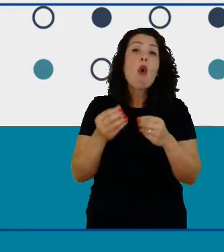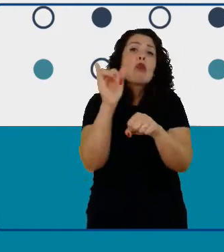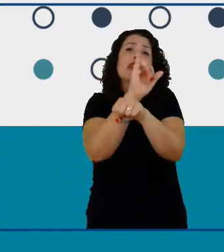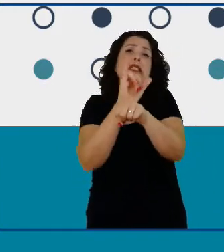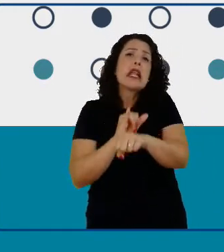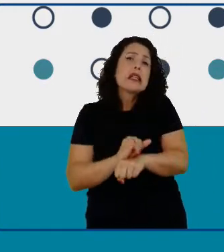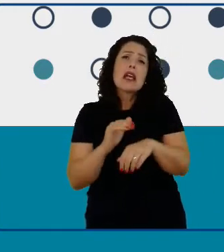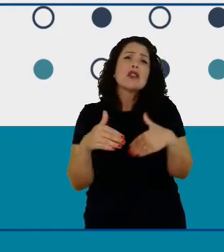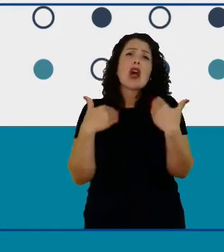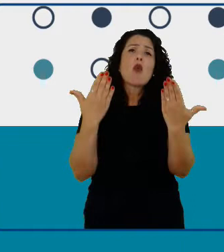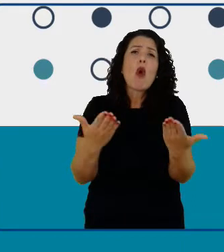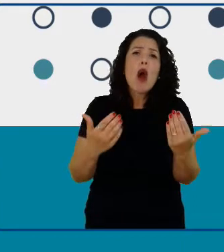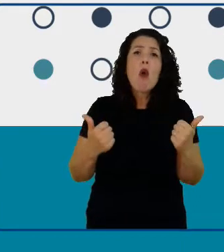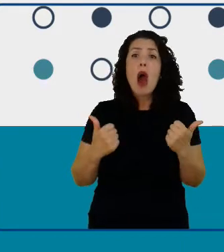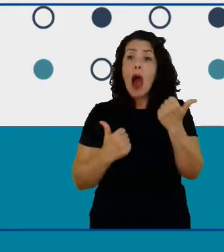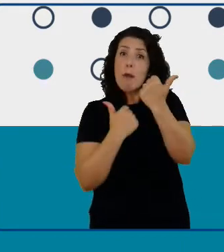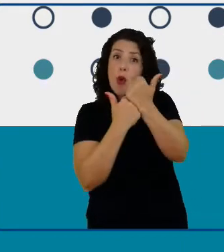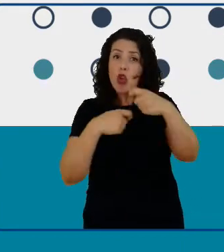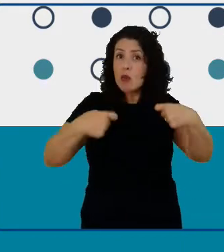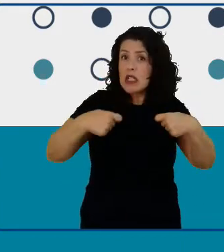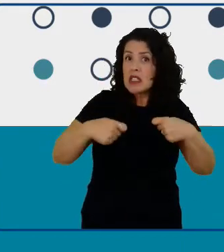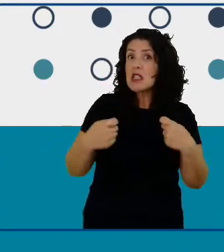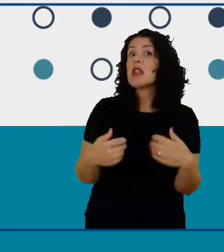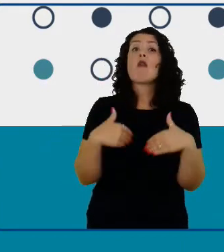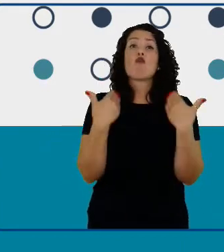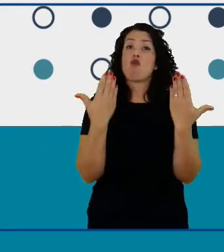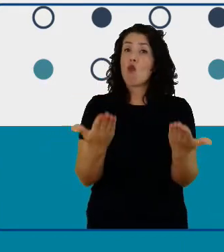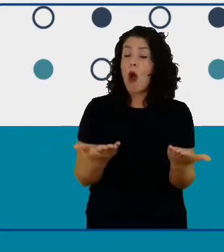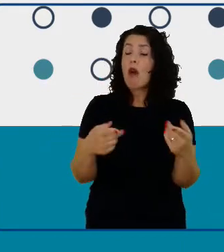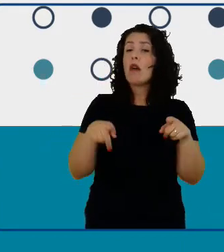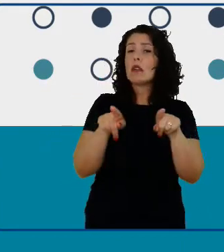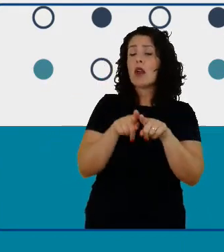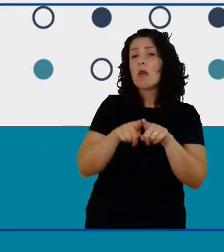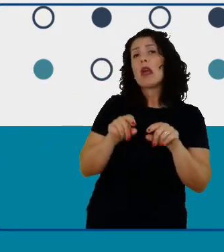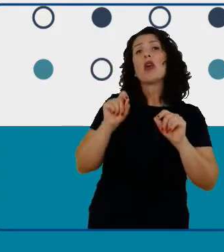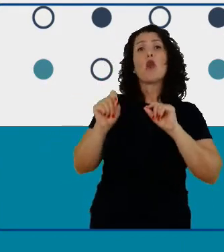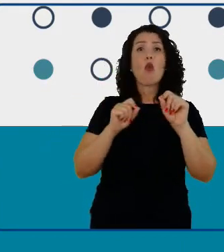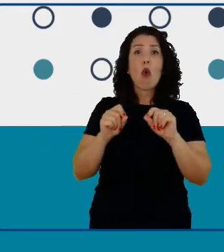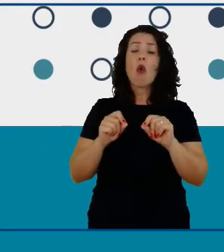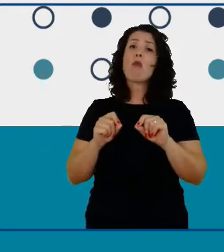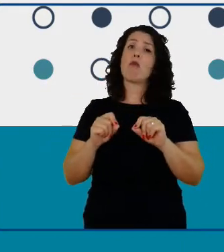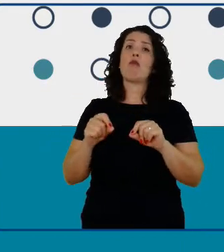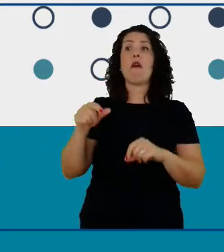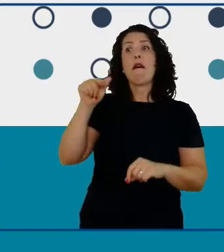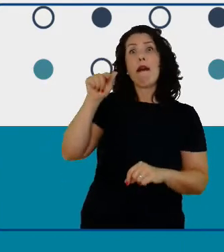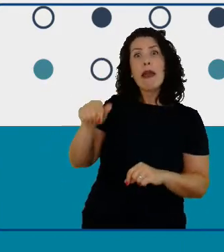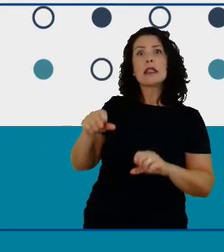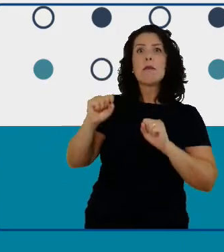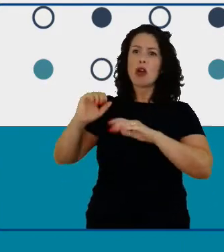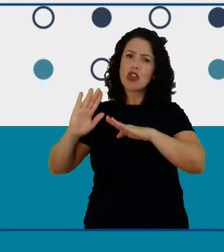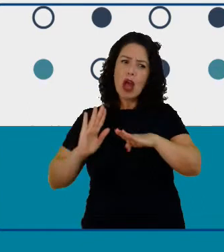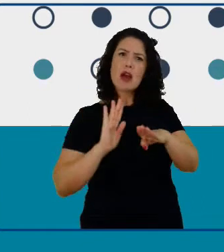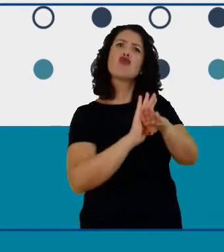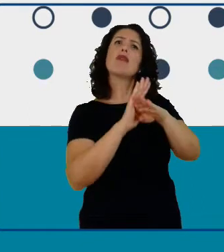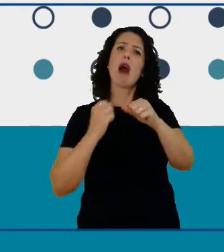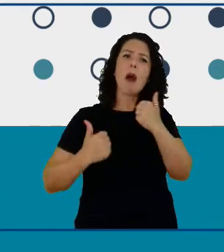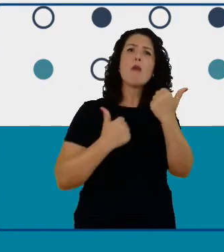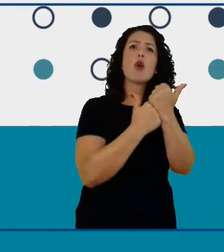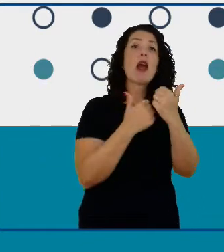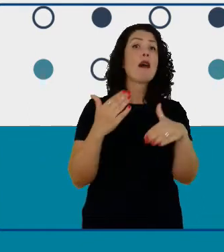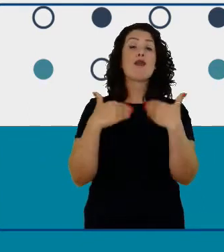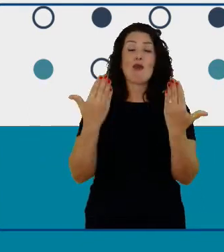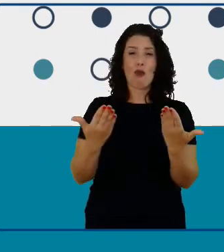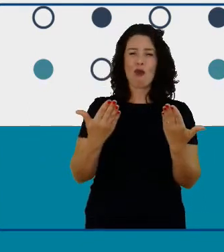eles gostariam de ter que permitiria que esse STEM club pudesse florescer para melhorar então